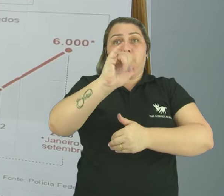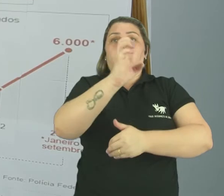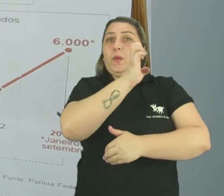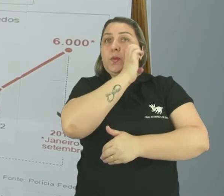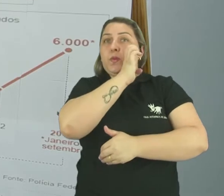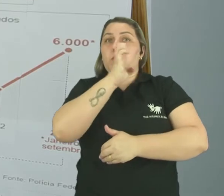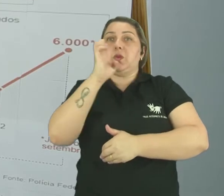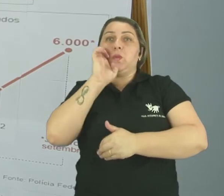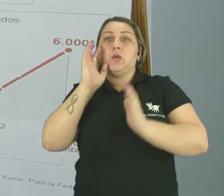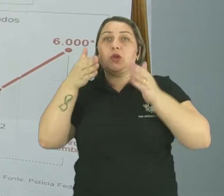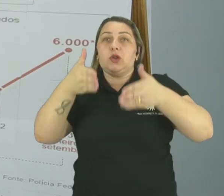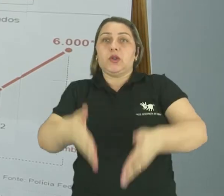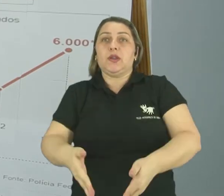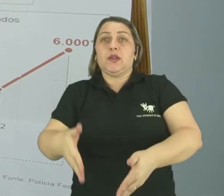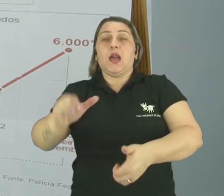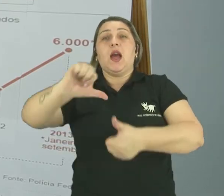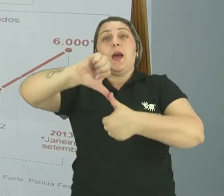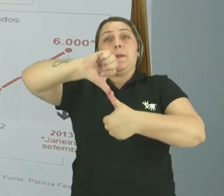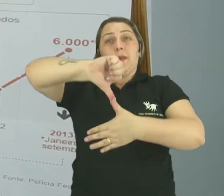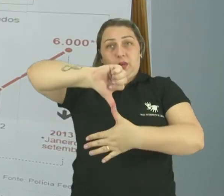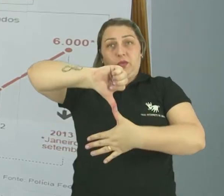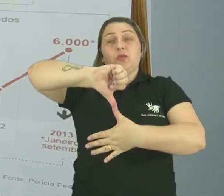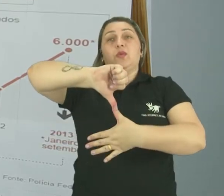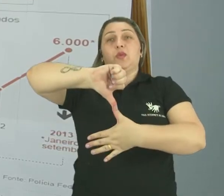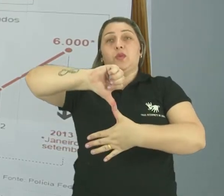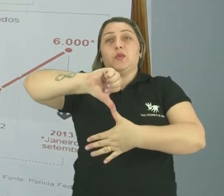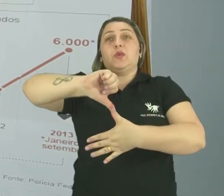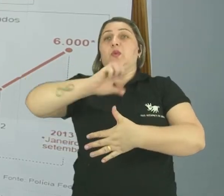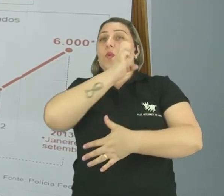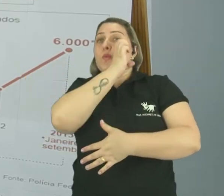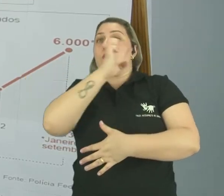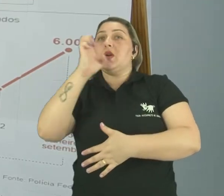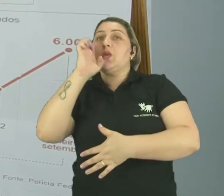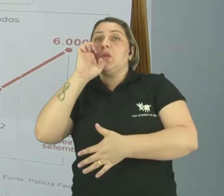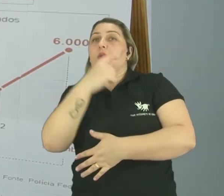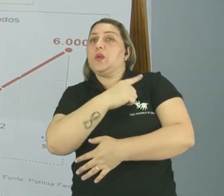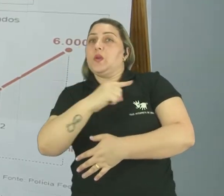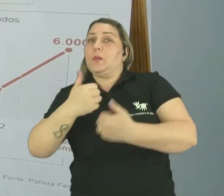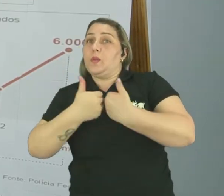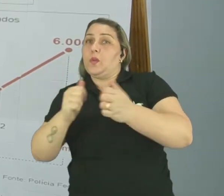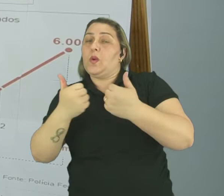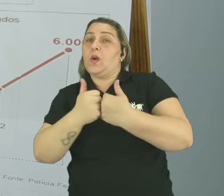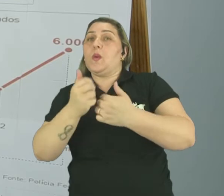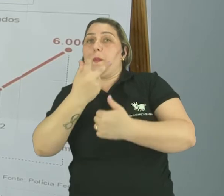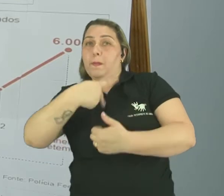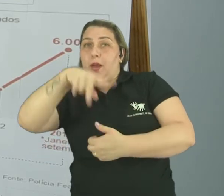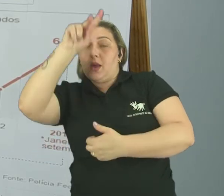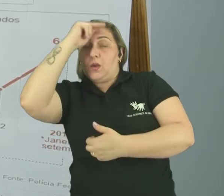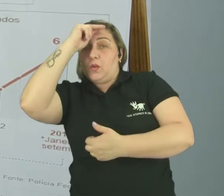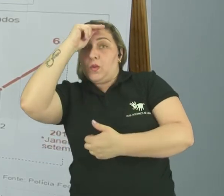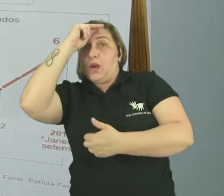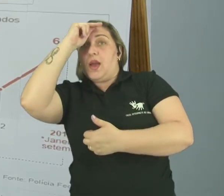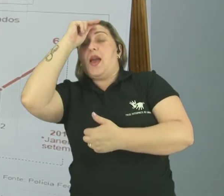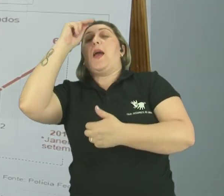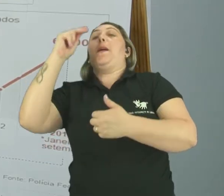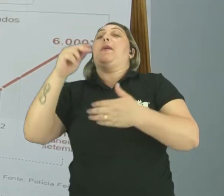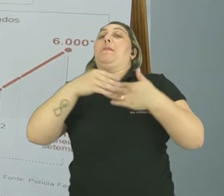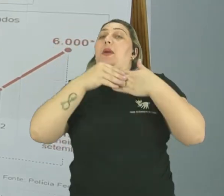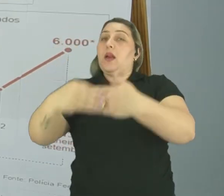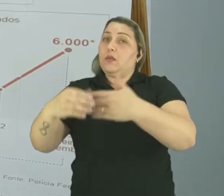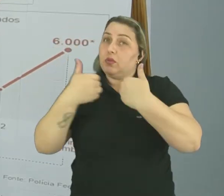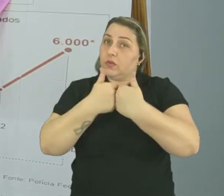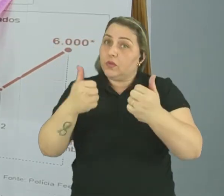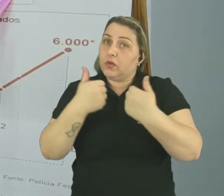e chegaram na América do Sul Do Equador, eles pegaram o ônibus, vieram para o Peru Depois, tomaram outro ônibus e chegaram ao Brasil